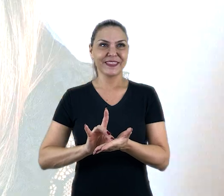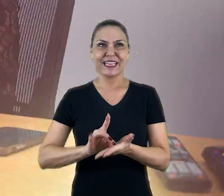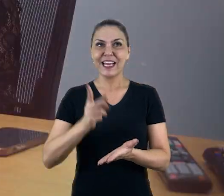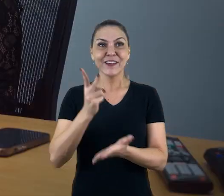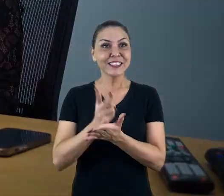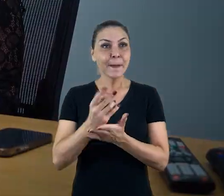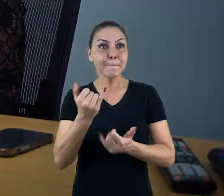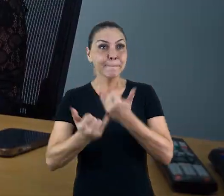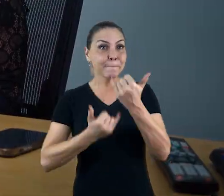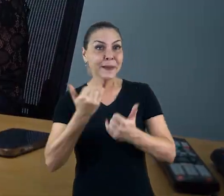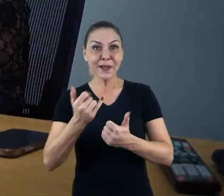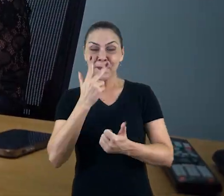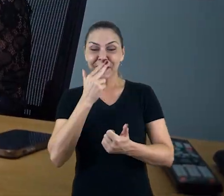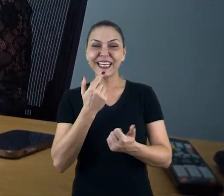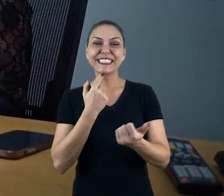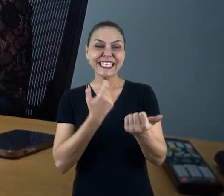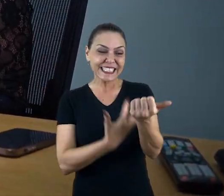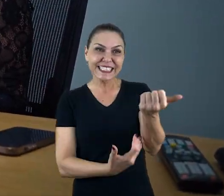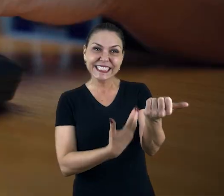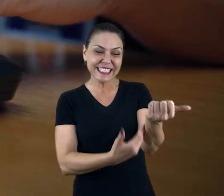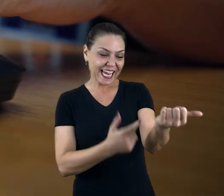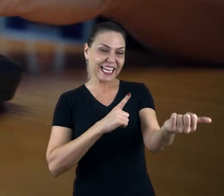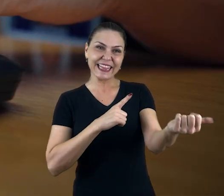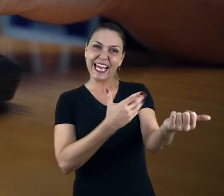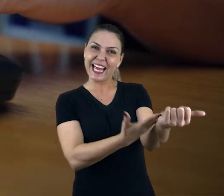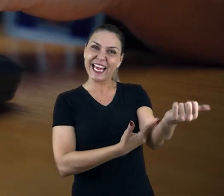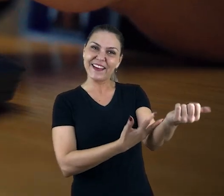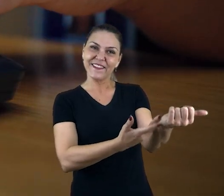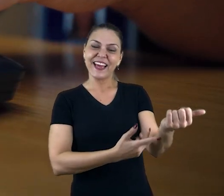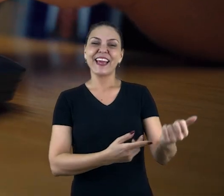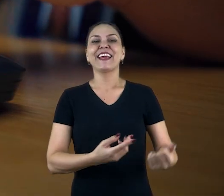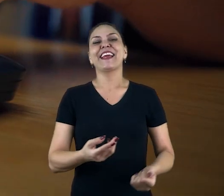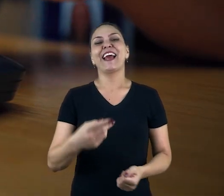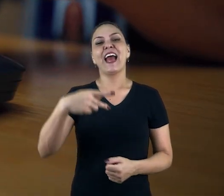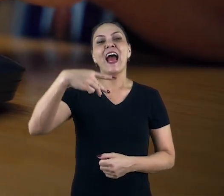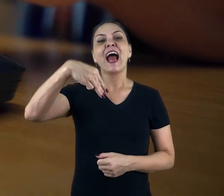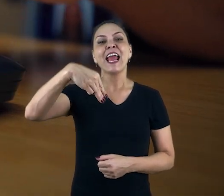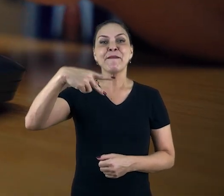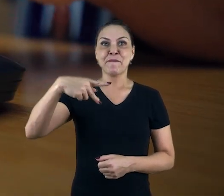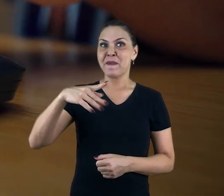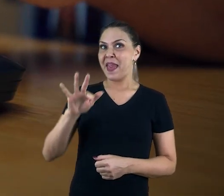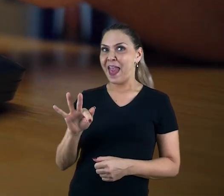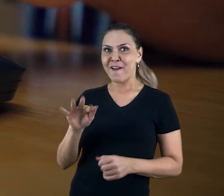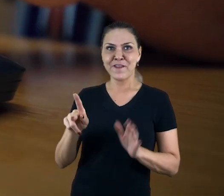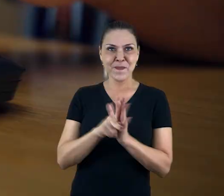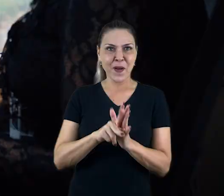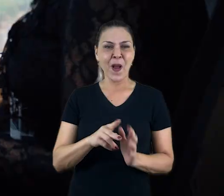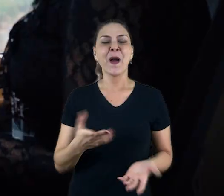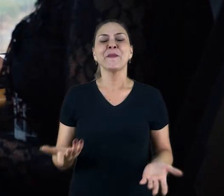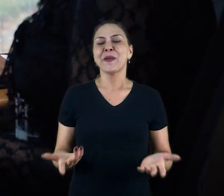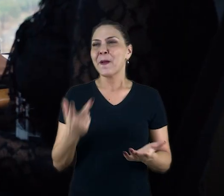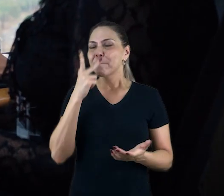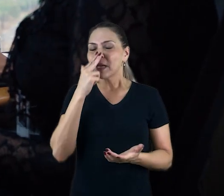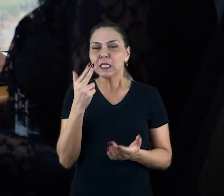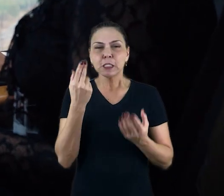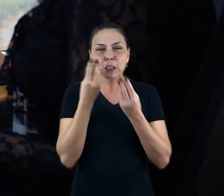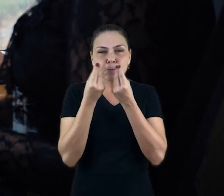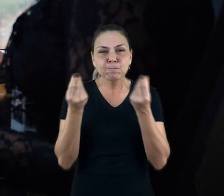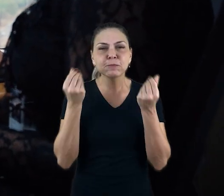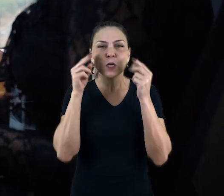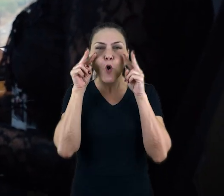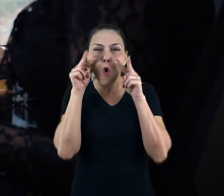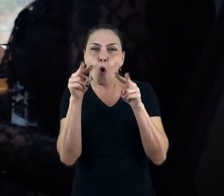por isso. Eu sempre brinco que o sangue do MPF corre em minhas veias. Então, você estar lá, você olha com muito mais